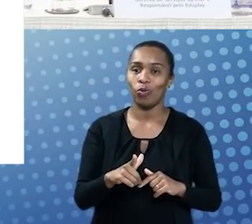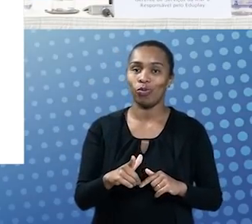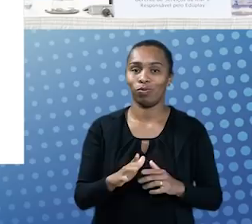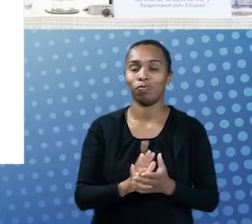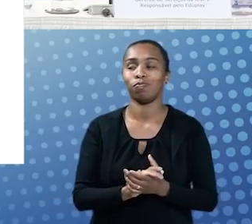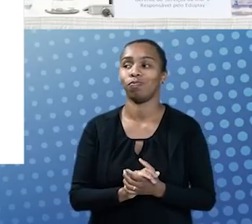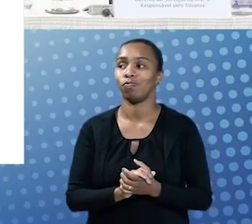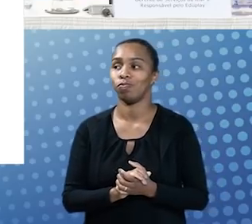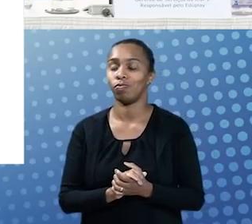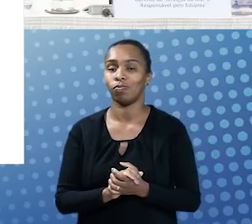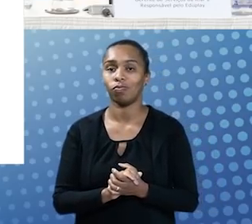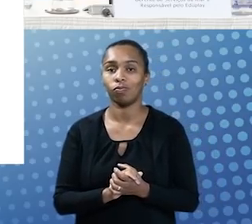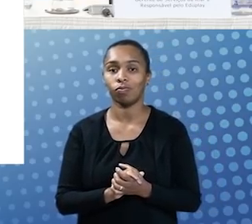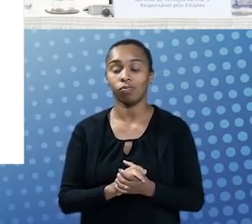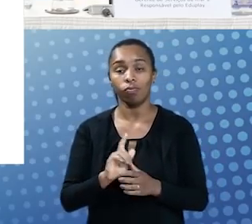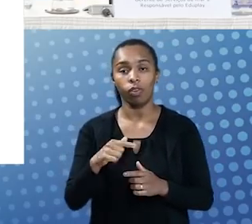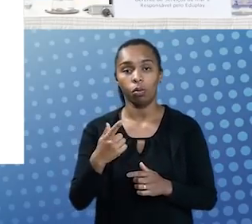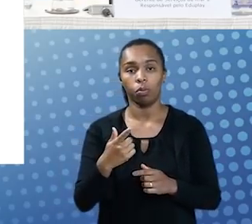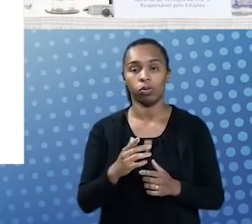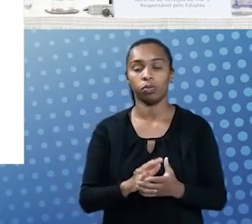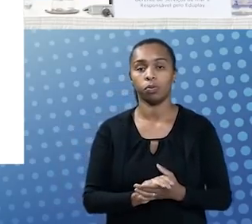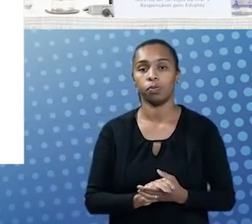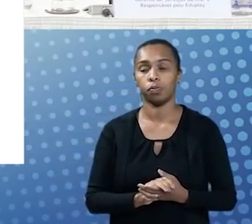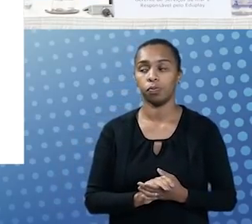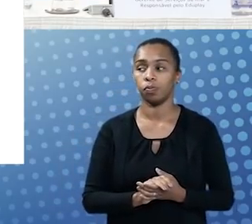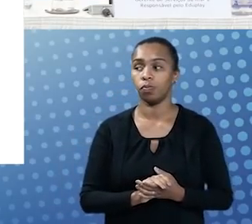certo retardo. Próximo, por favor.